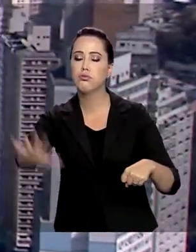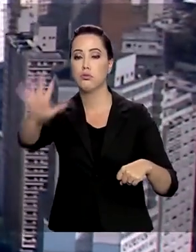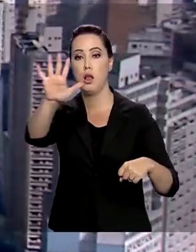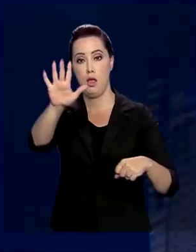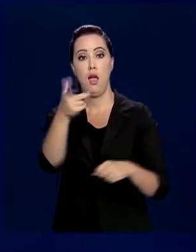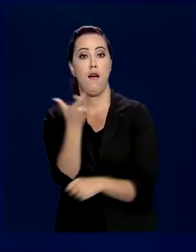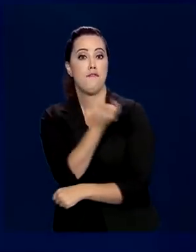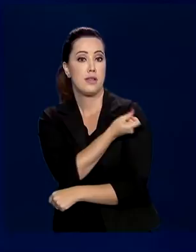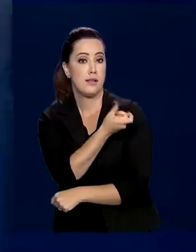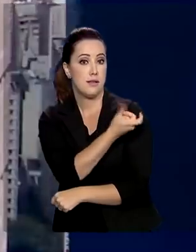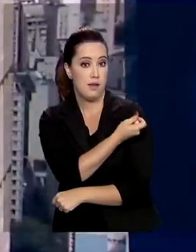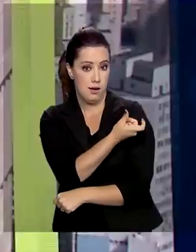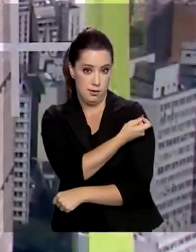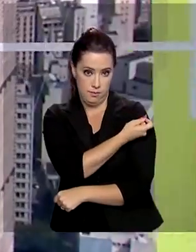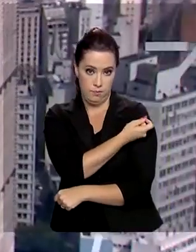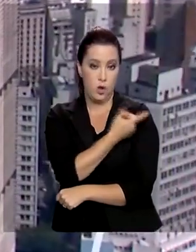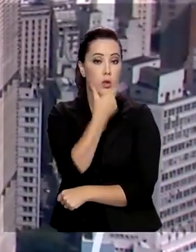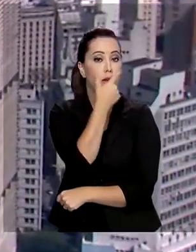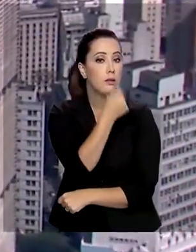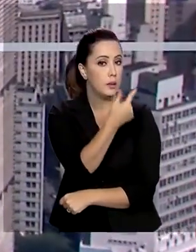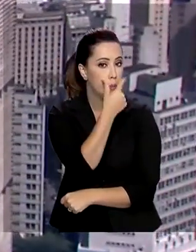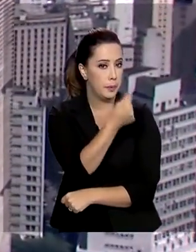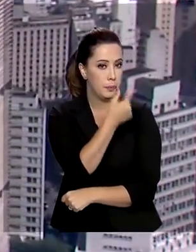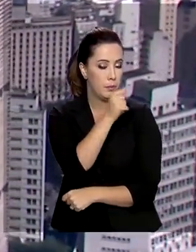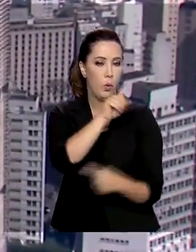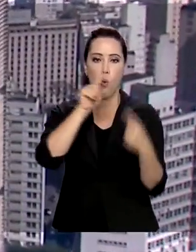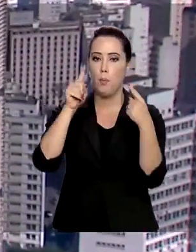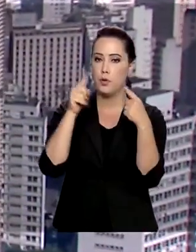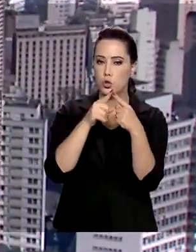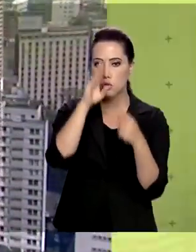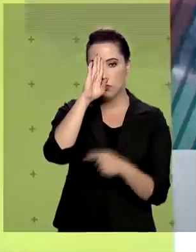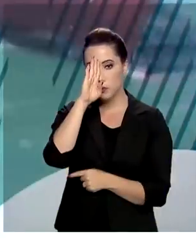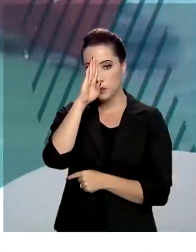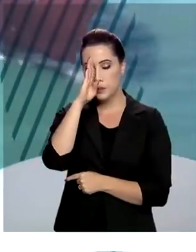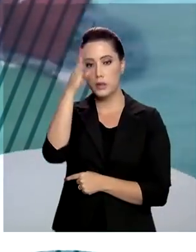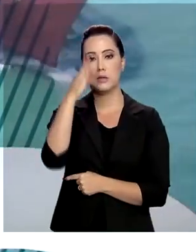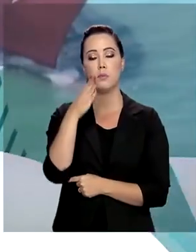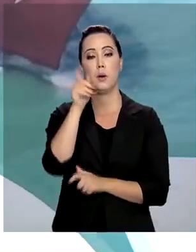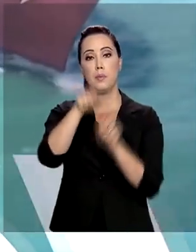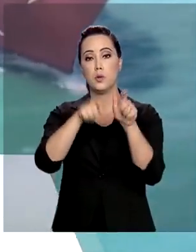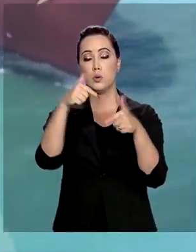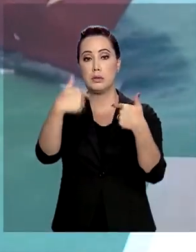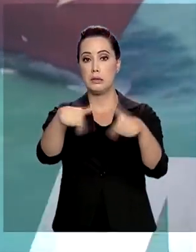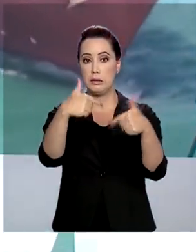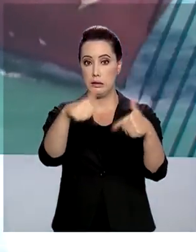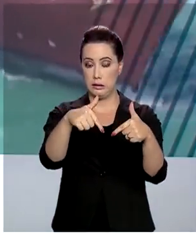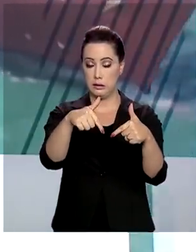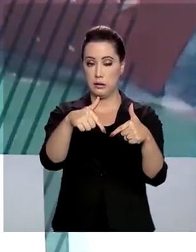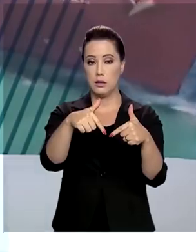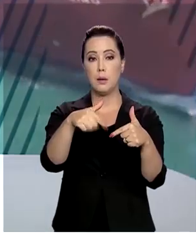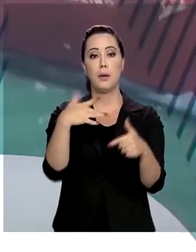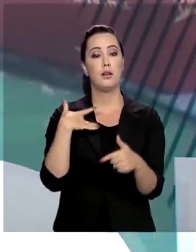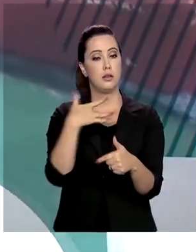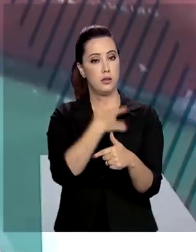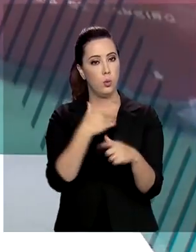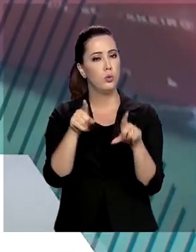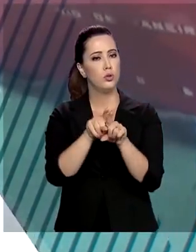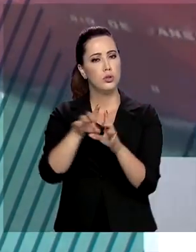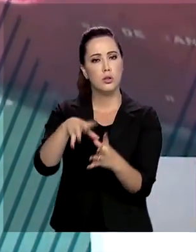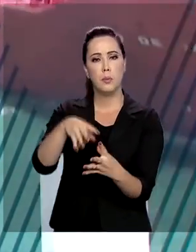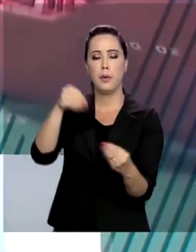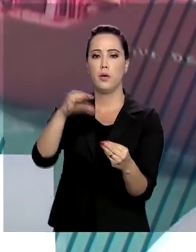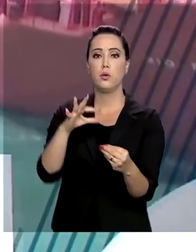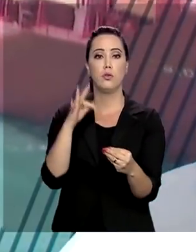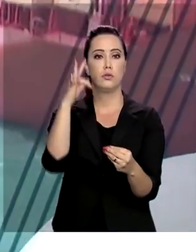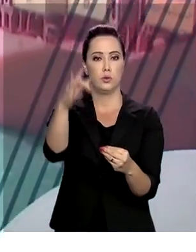vacinação contra a gripe. Nesta primeira etapa, os públicos prioritários são idosos e trabalhadores da saúde. Haverá outras duas etapas